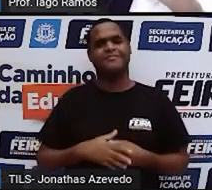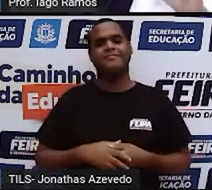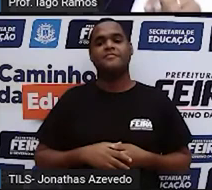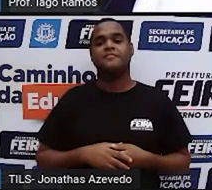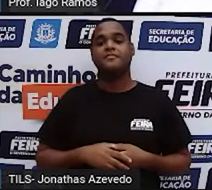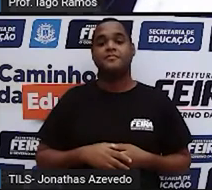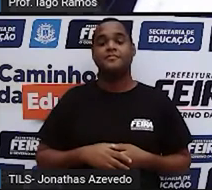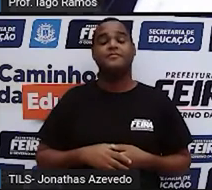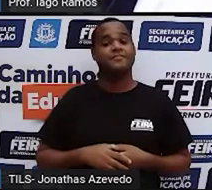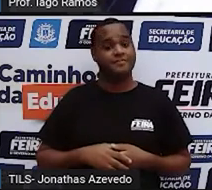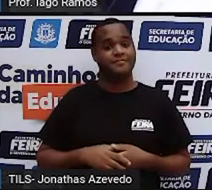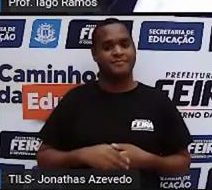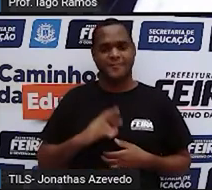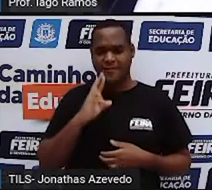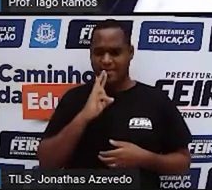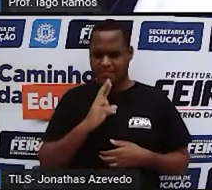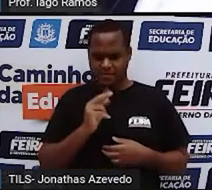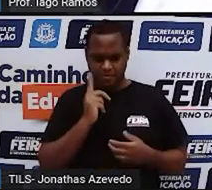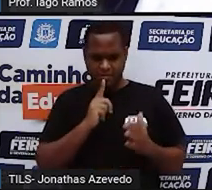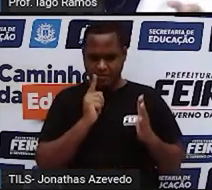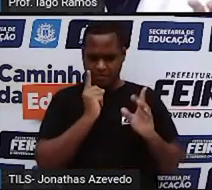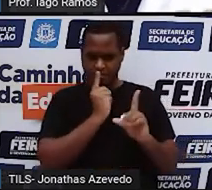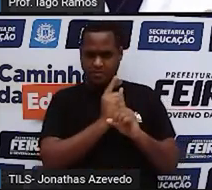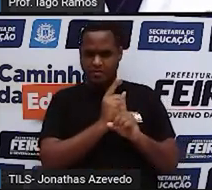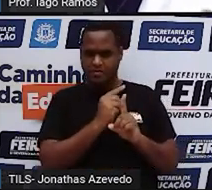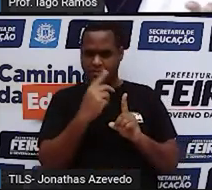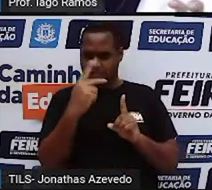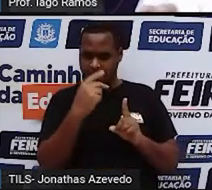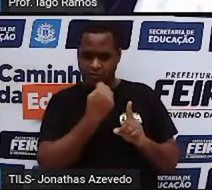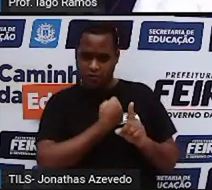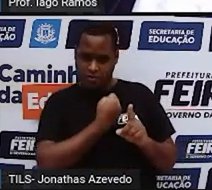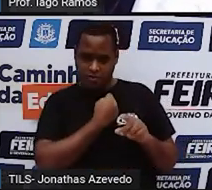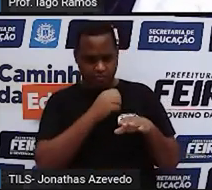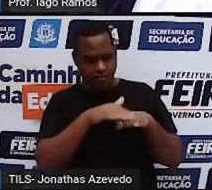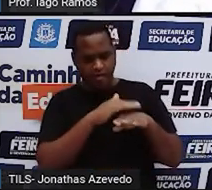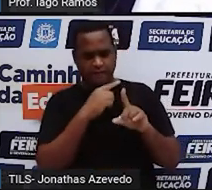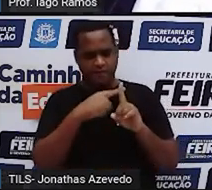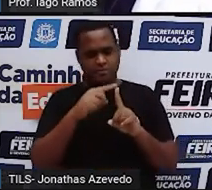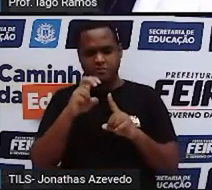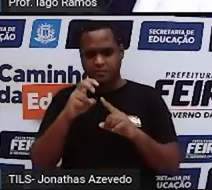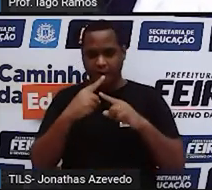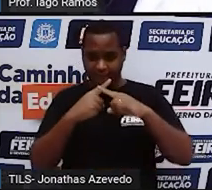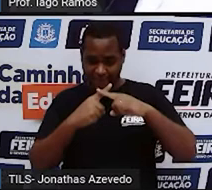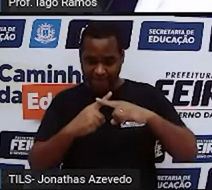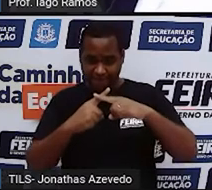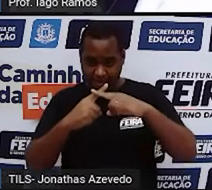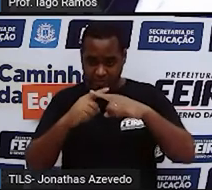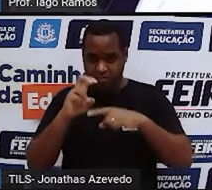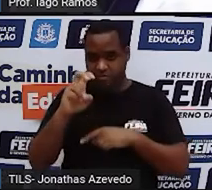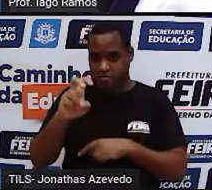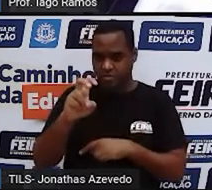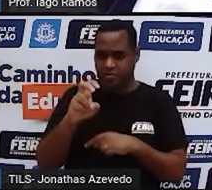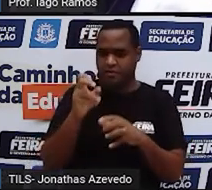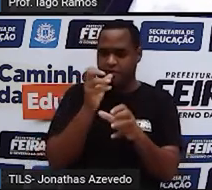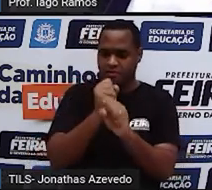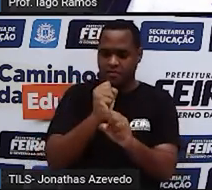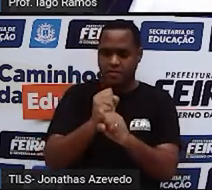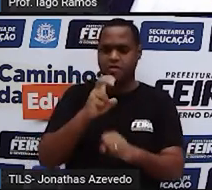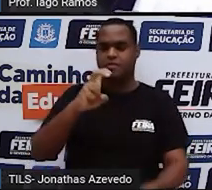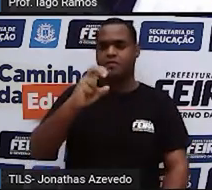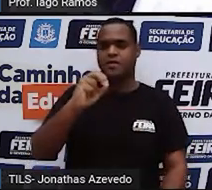Esse resultado que você achou, do número que você calça, vezes 5, você vai somar 50.